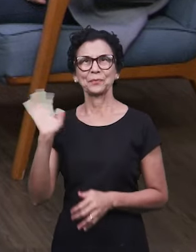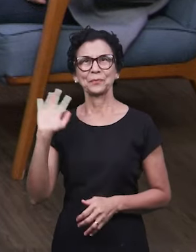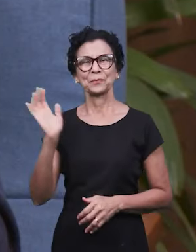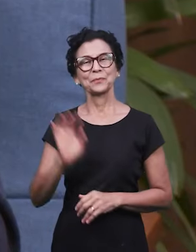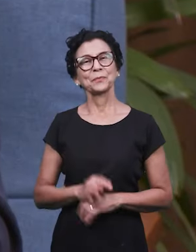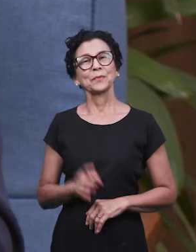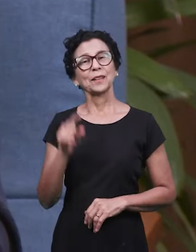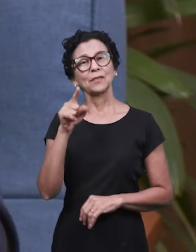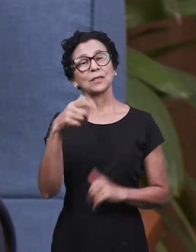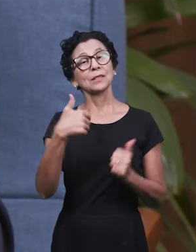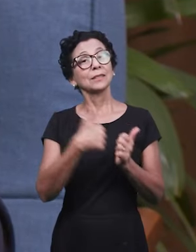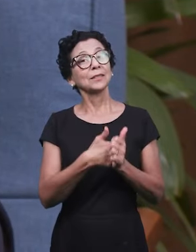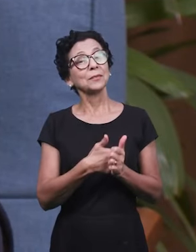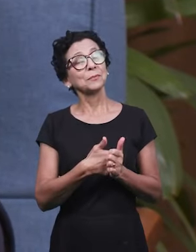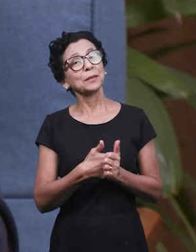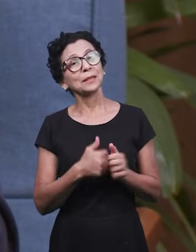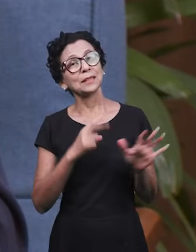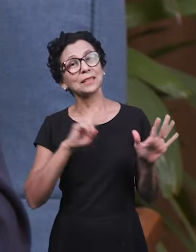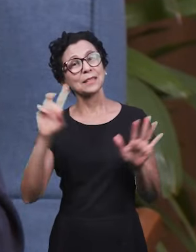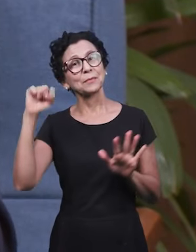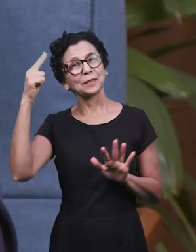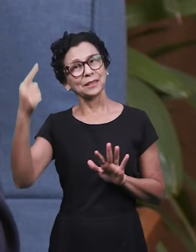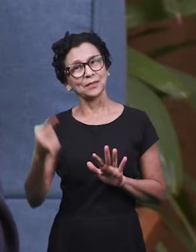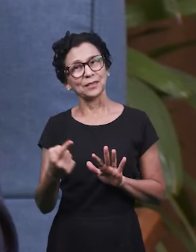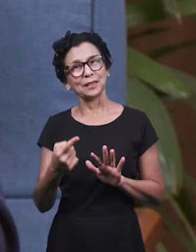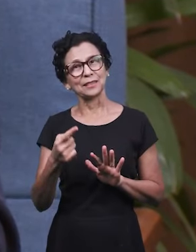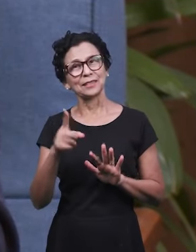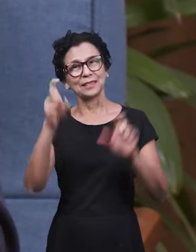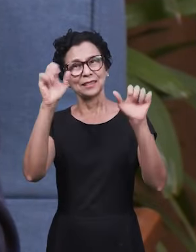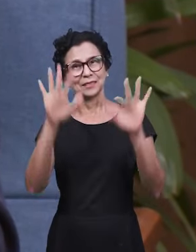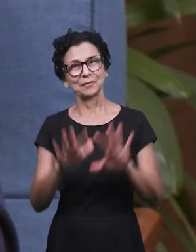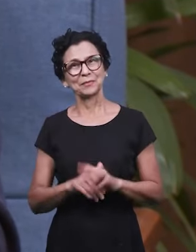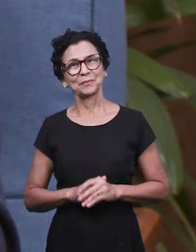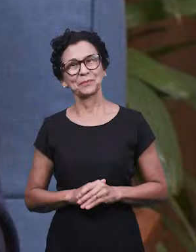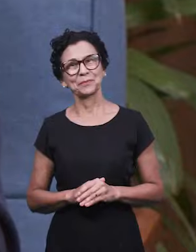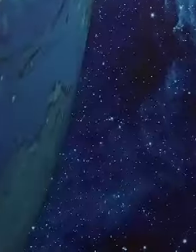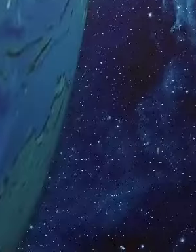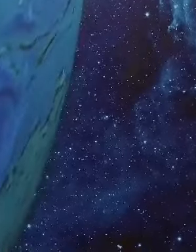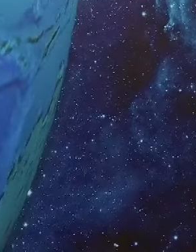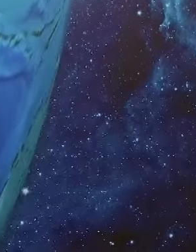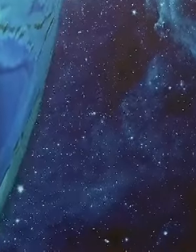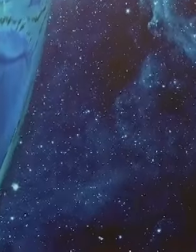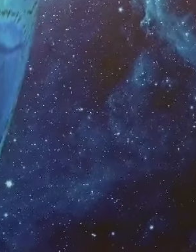do Senhor a todos. Para você que nos acompanha, até a semana que vem. Deus abençoe. A paz do Senhor.